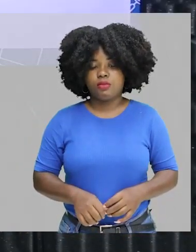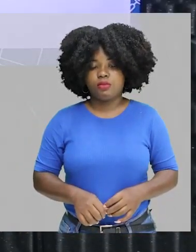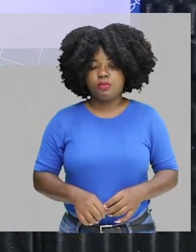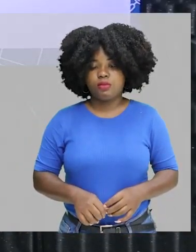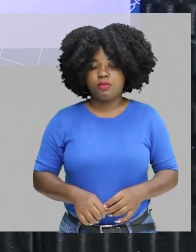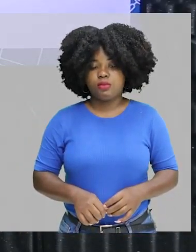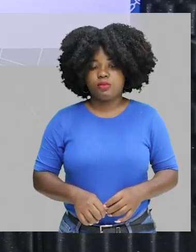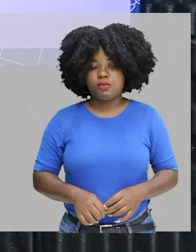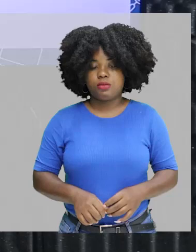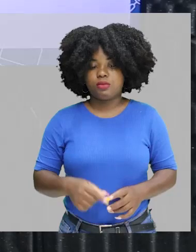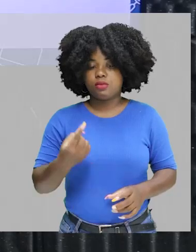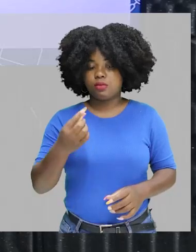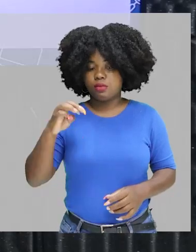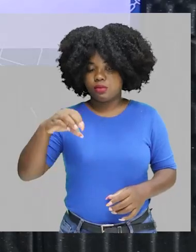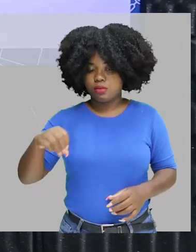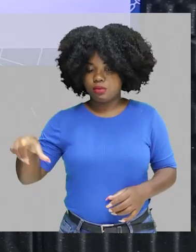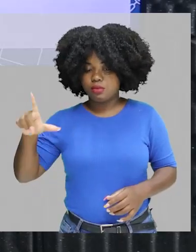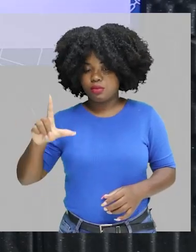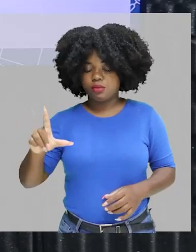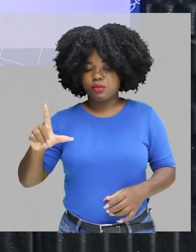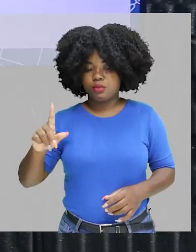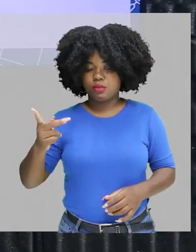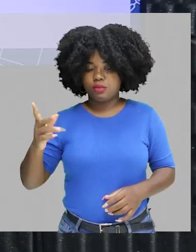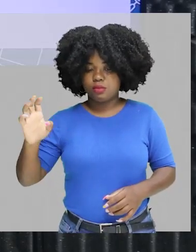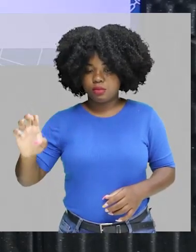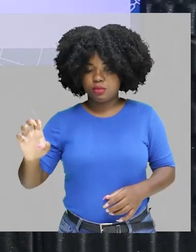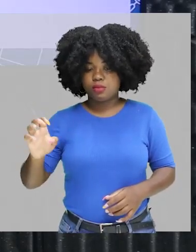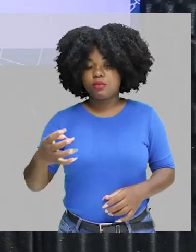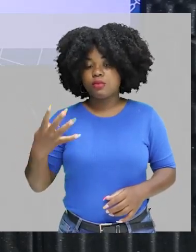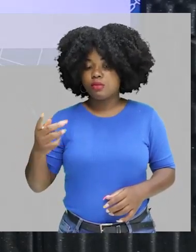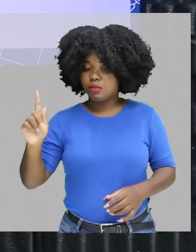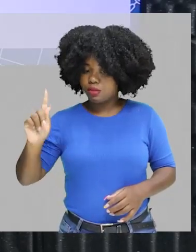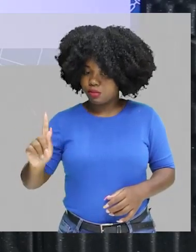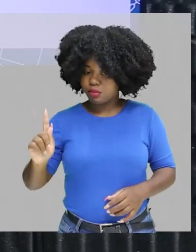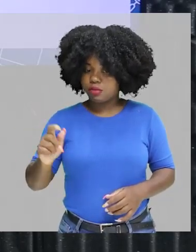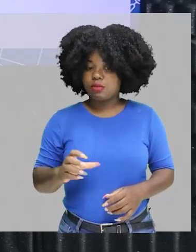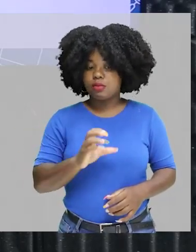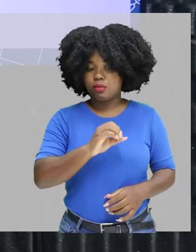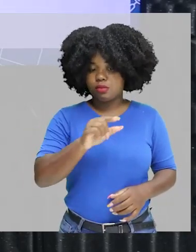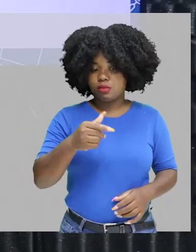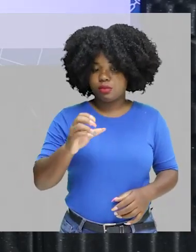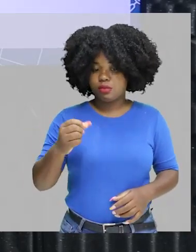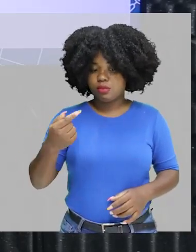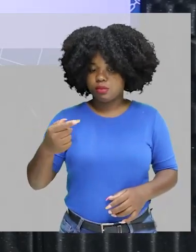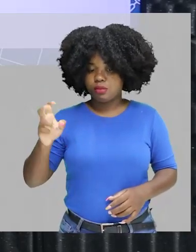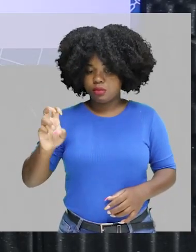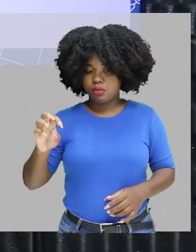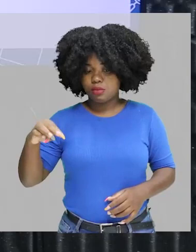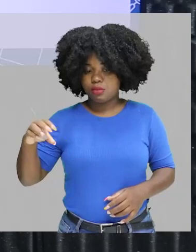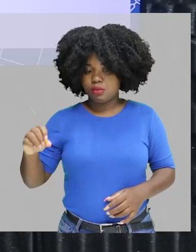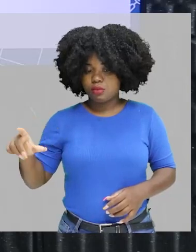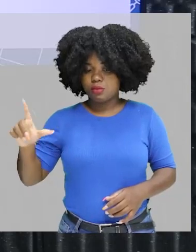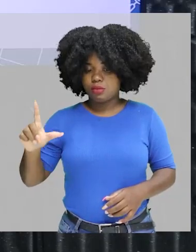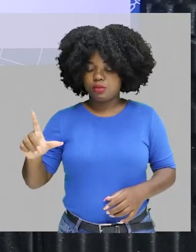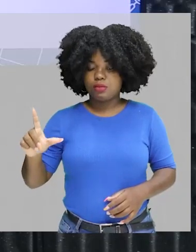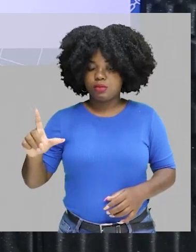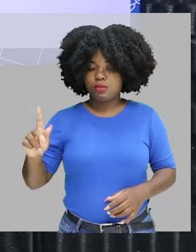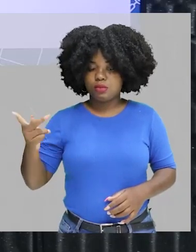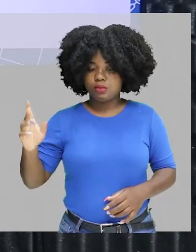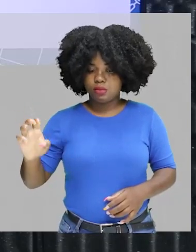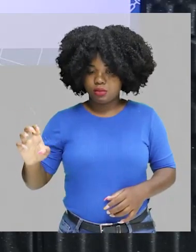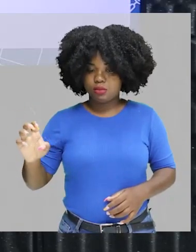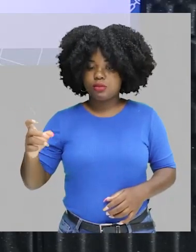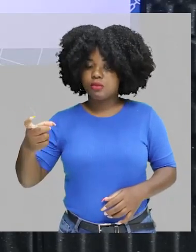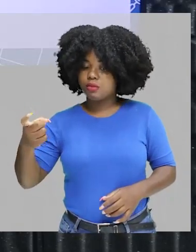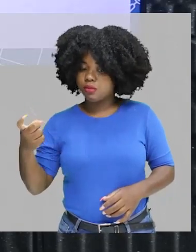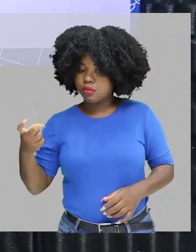Bom, 1 mol de hélio, 4 gramas, 0,075 mol de hélio,